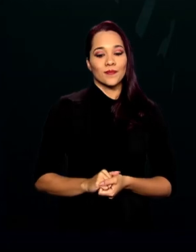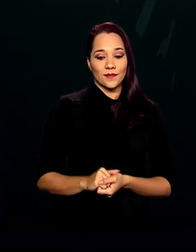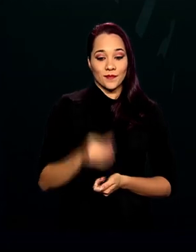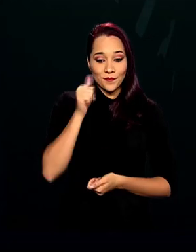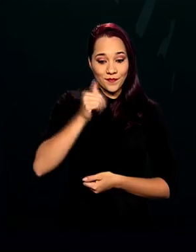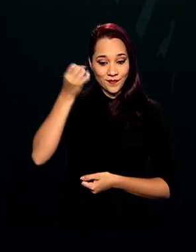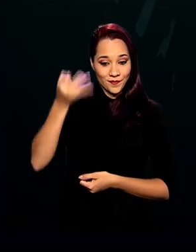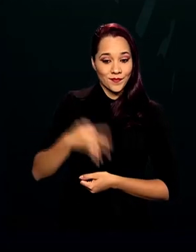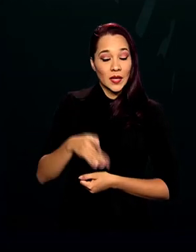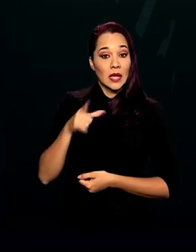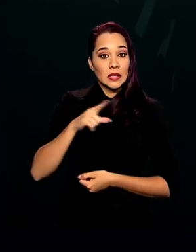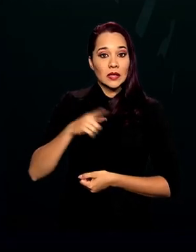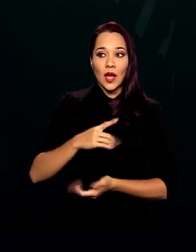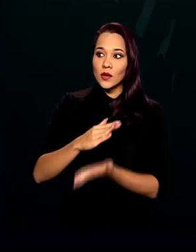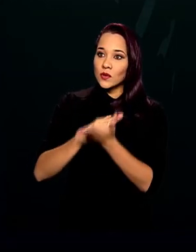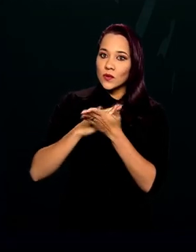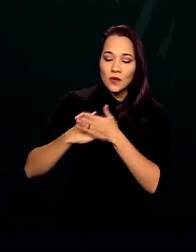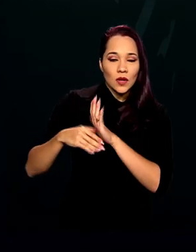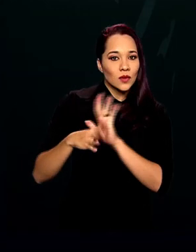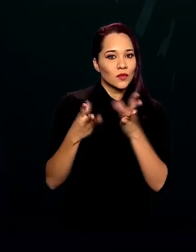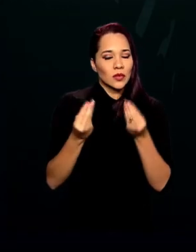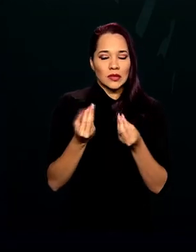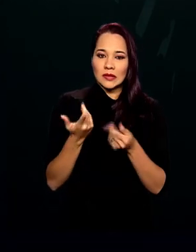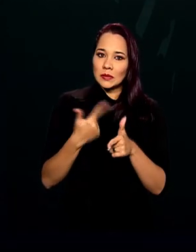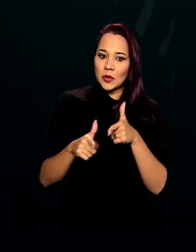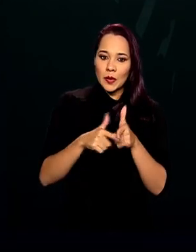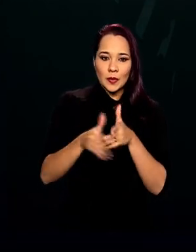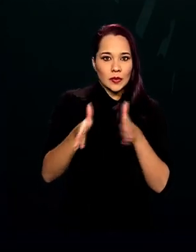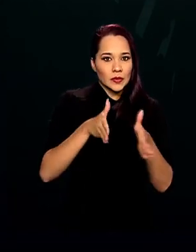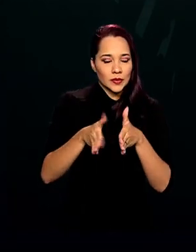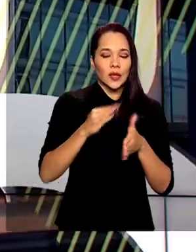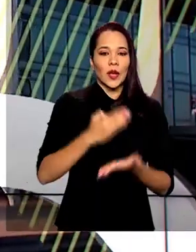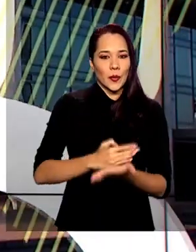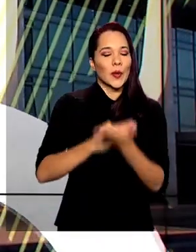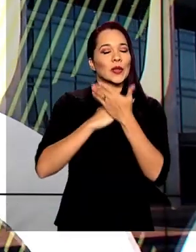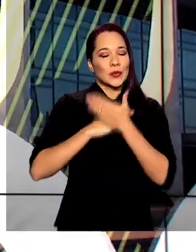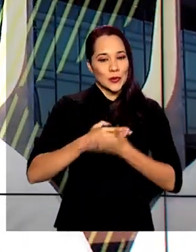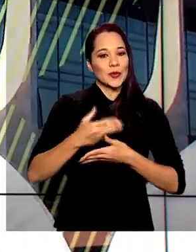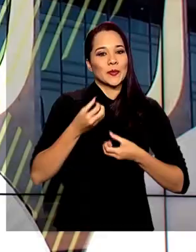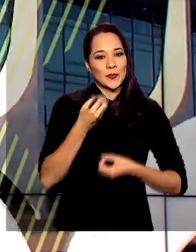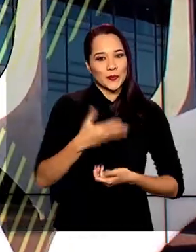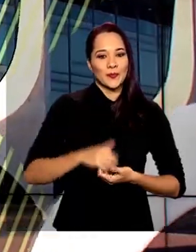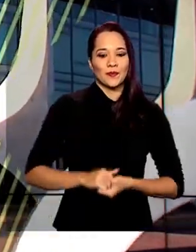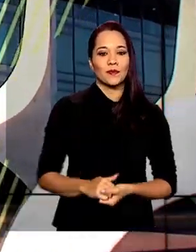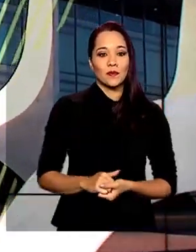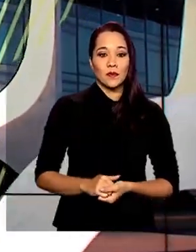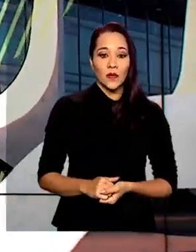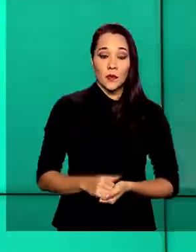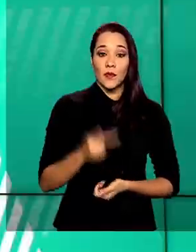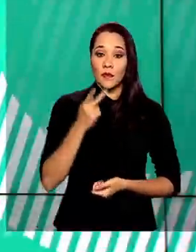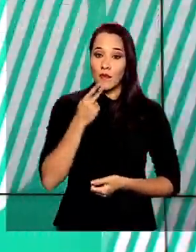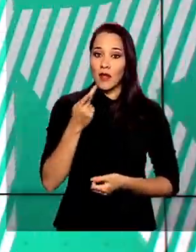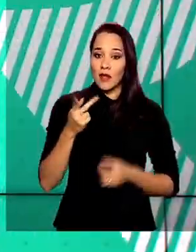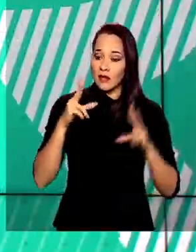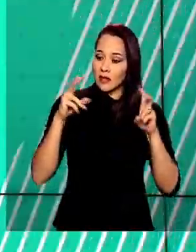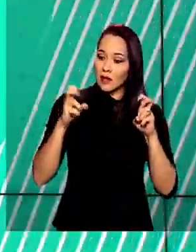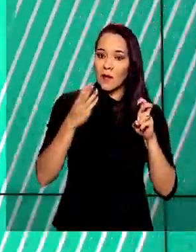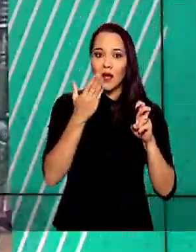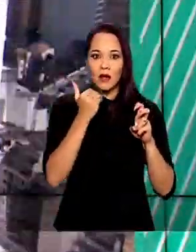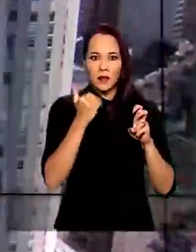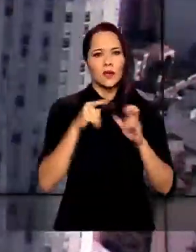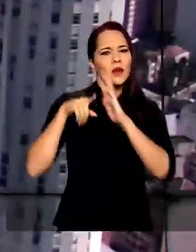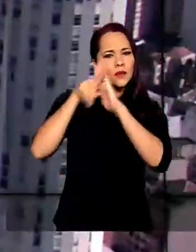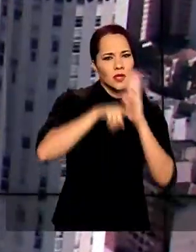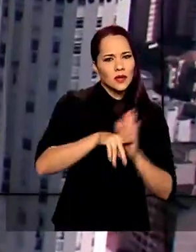agora, pela essa pandemia, é uma ajuda grande. E por falar em alimentação, uma